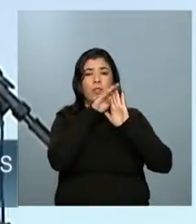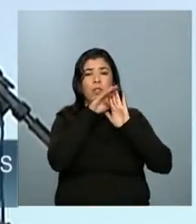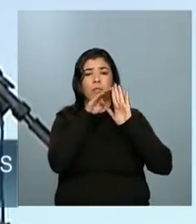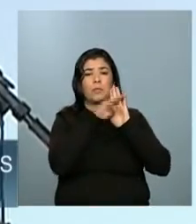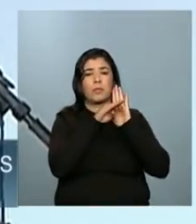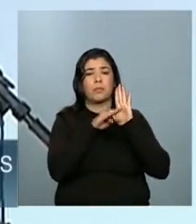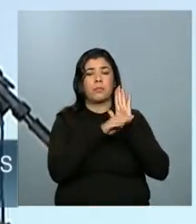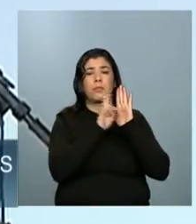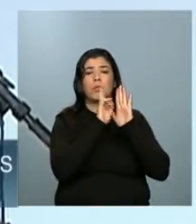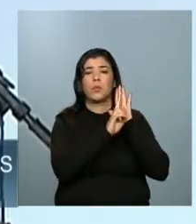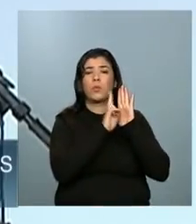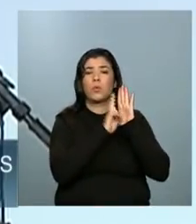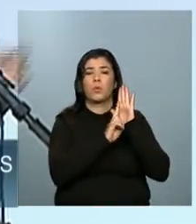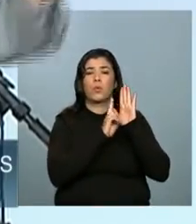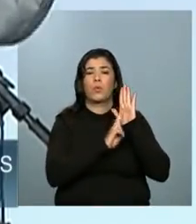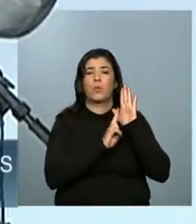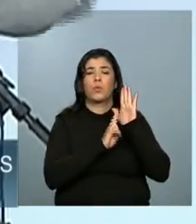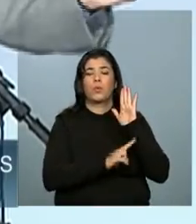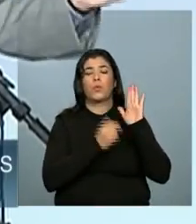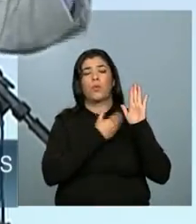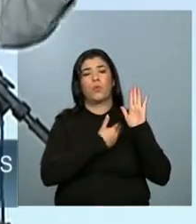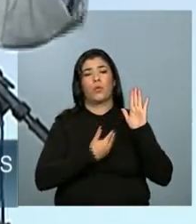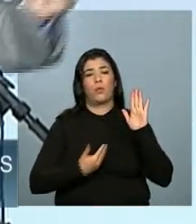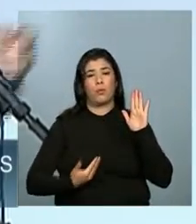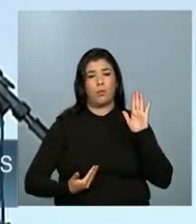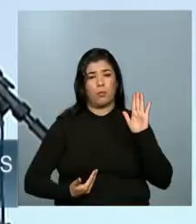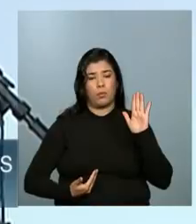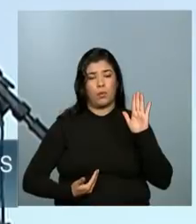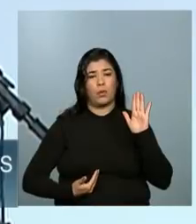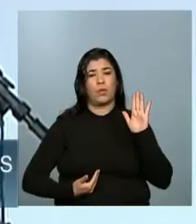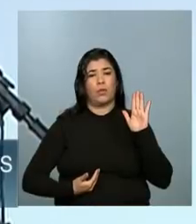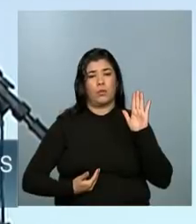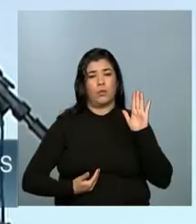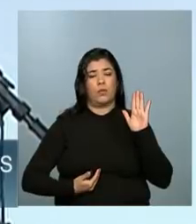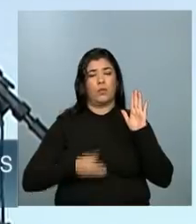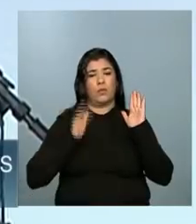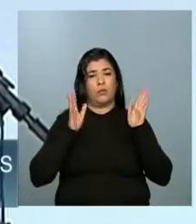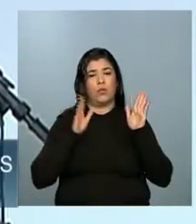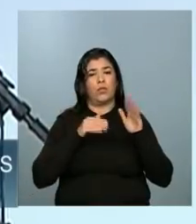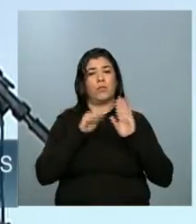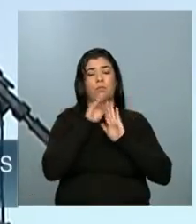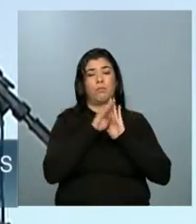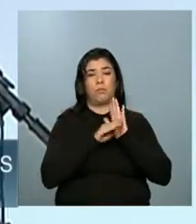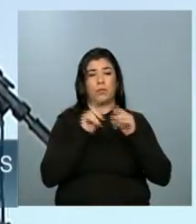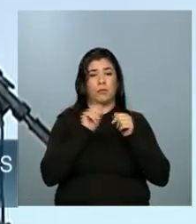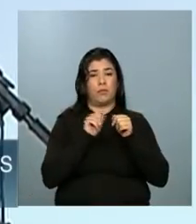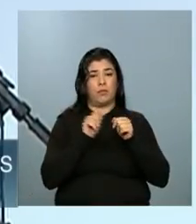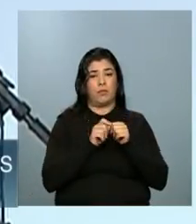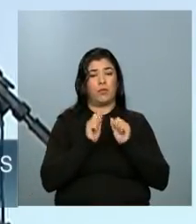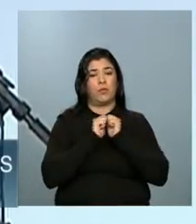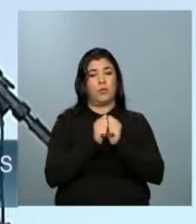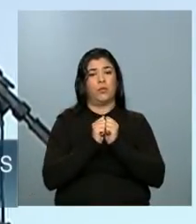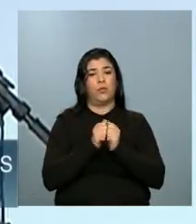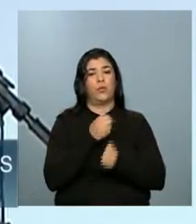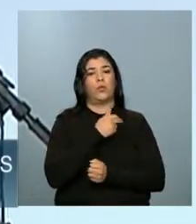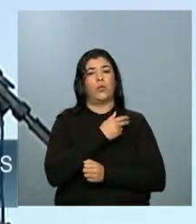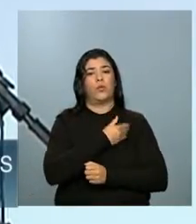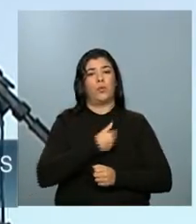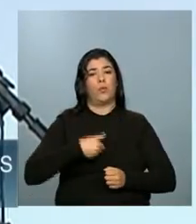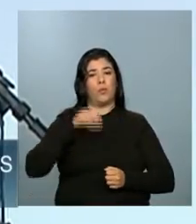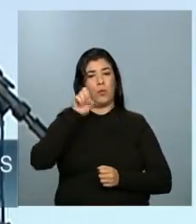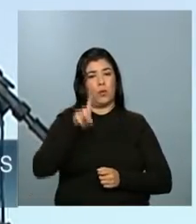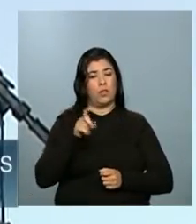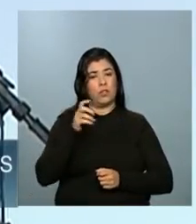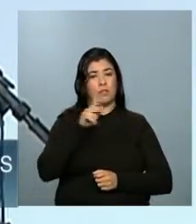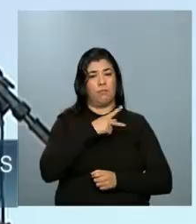programas dos governos do presidente Lula e da Presidenta Dilma, que mudaram e estão mudando cada vez mais